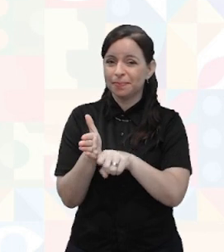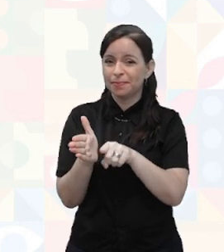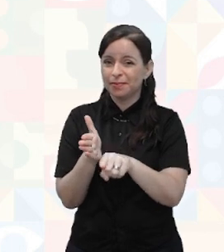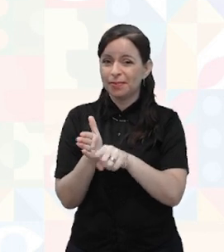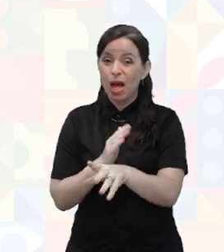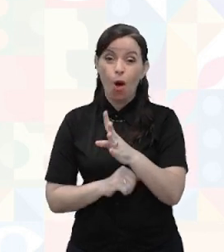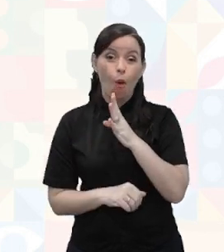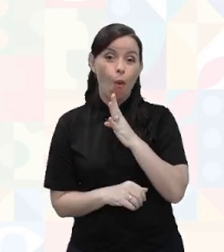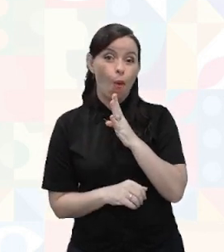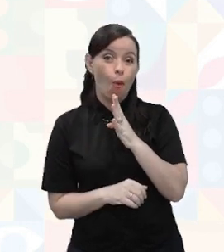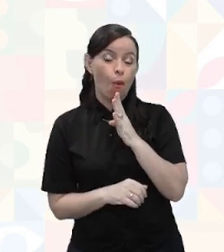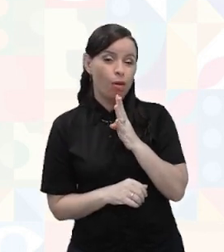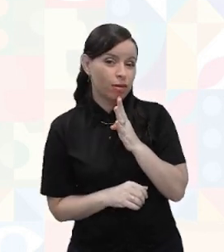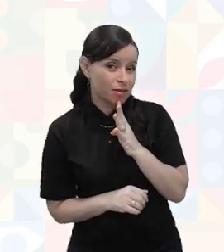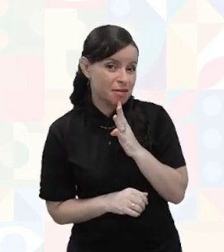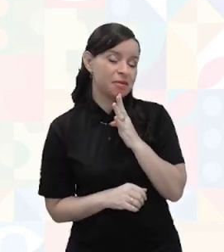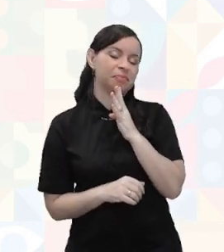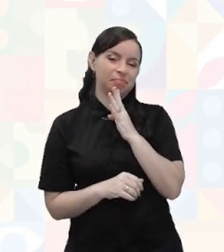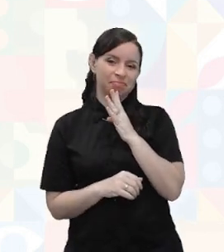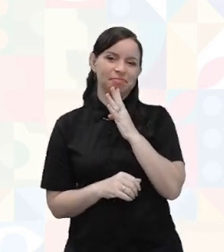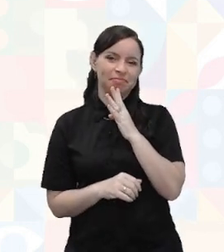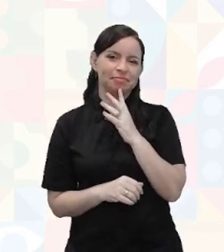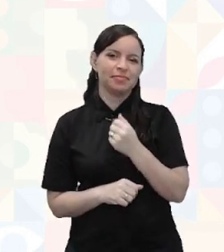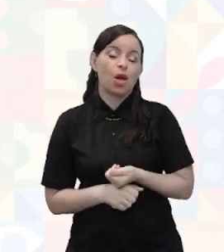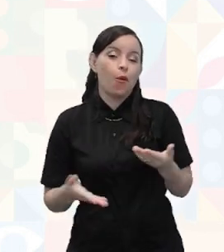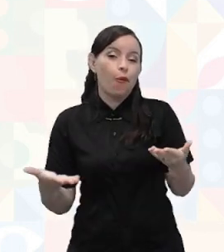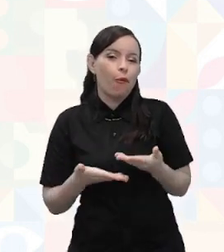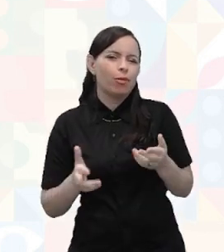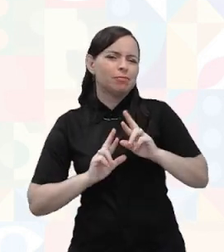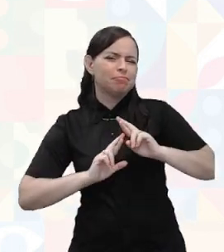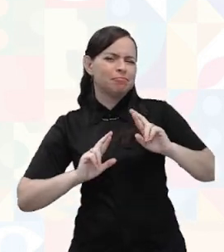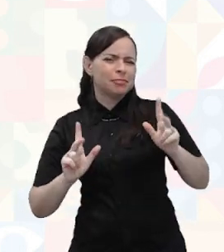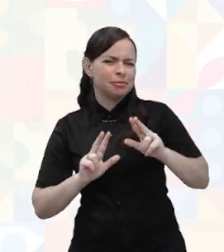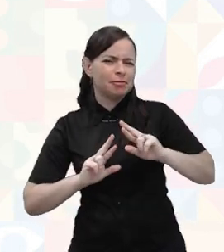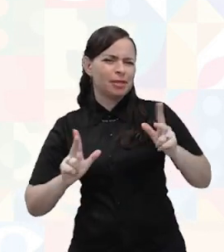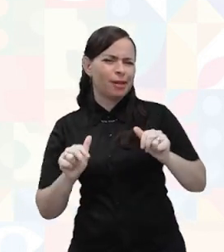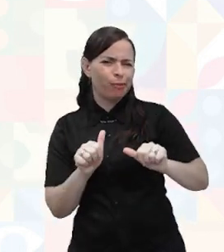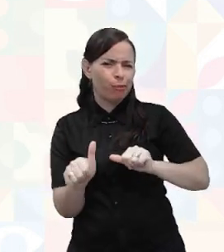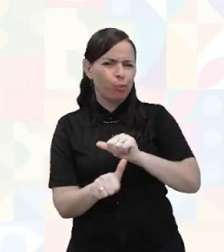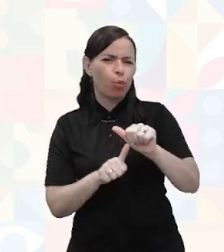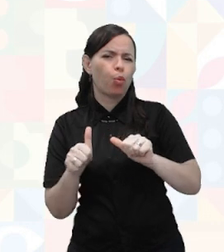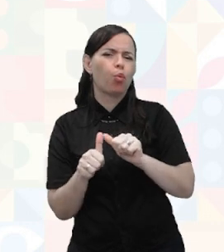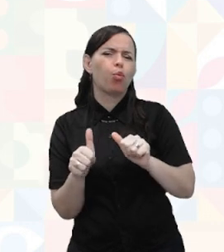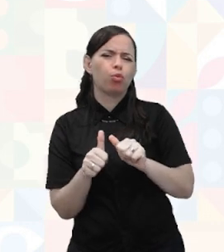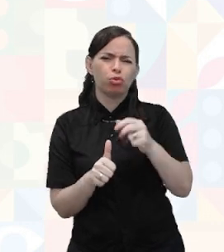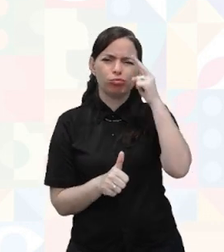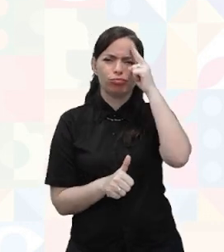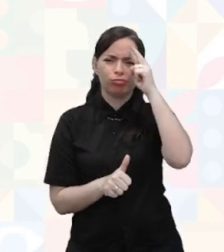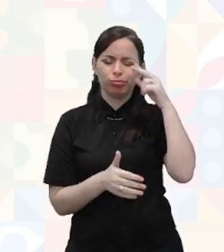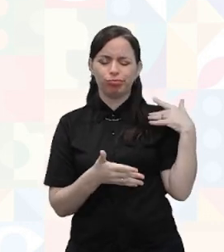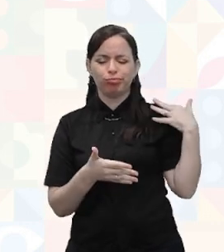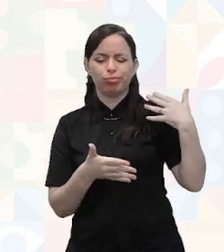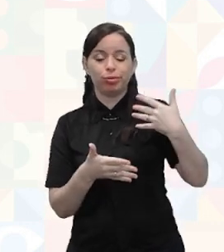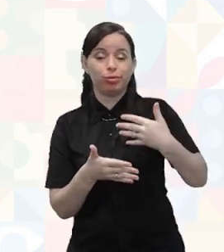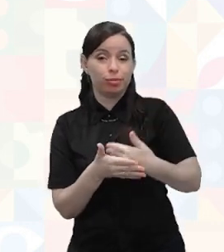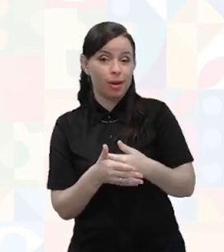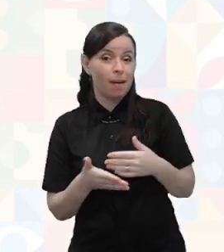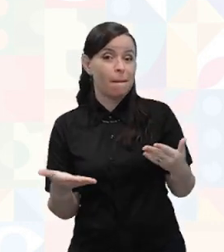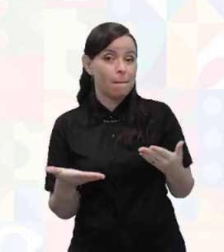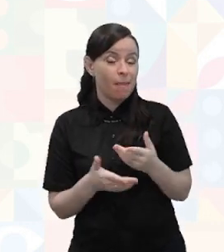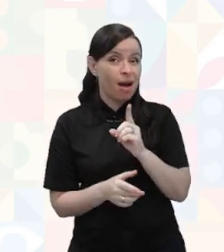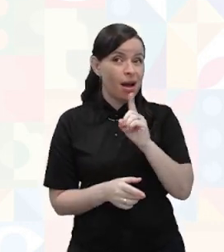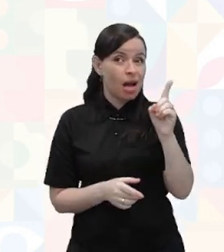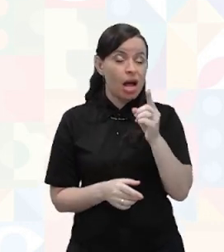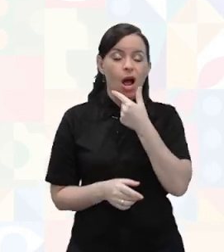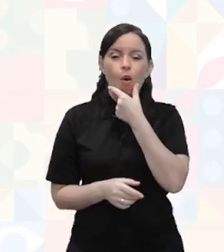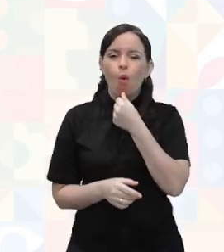configuração é bem diferente do que era. Mas, teve uma situação em que uma pessoa, um homem, mudou para essa ilha,